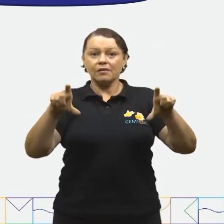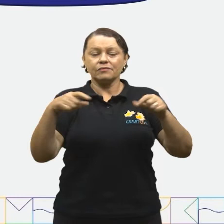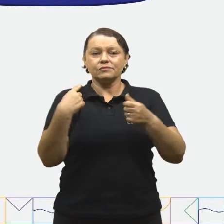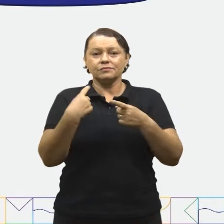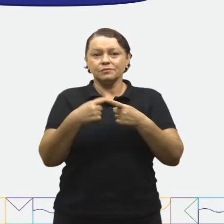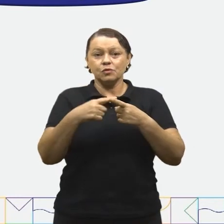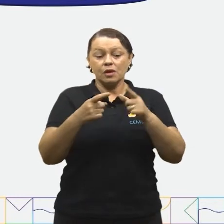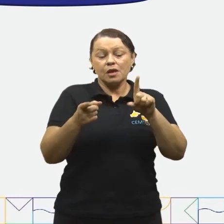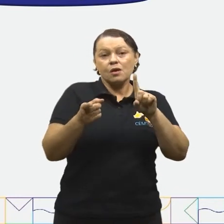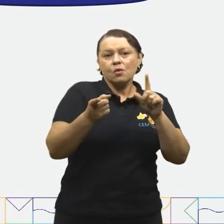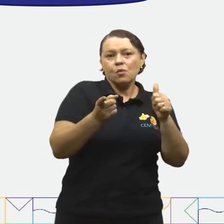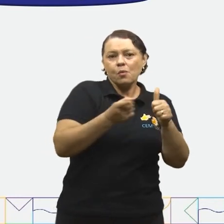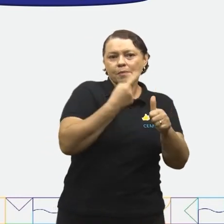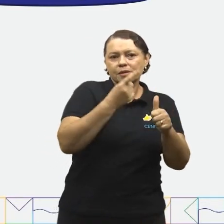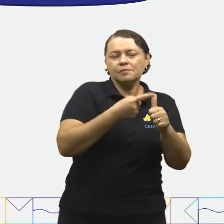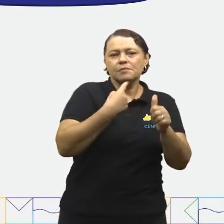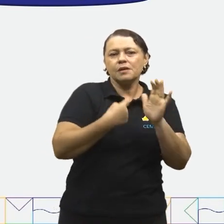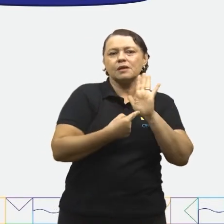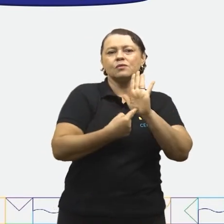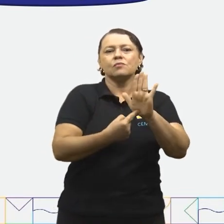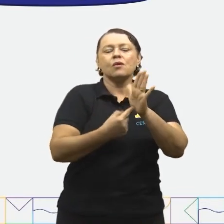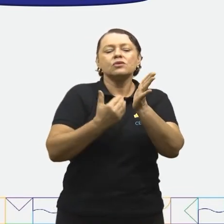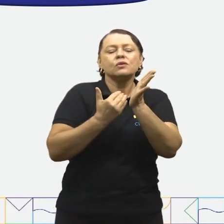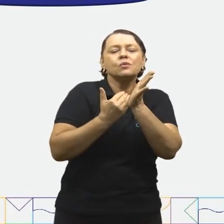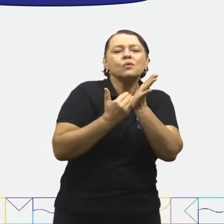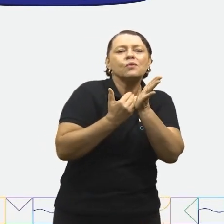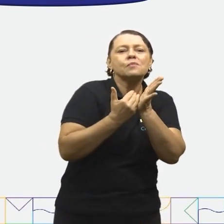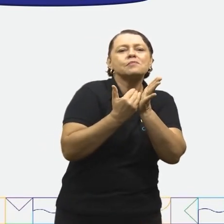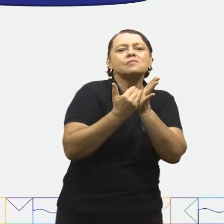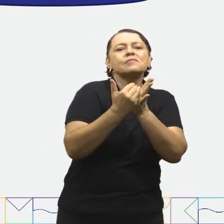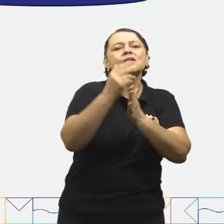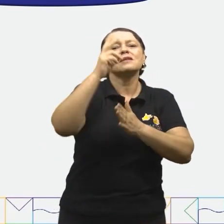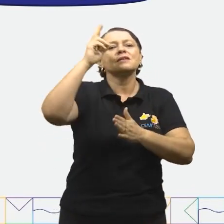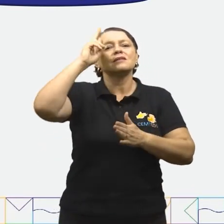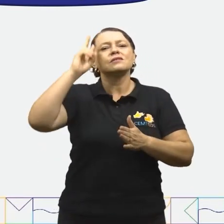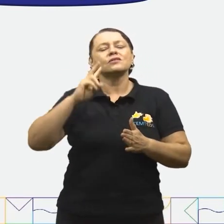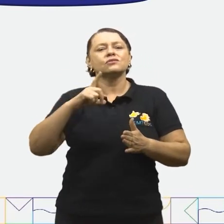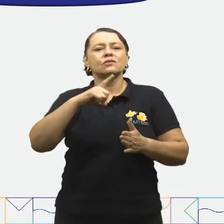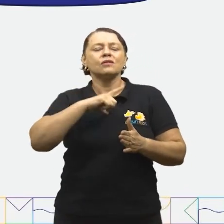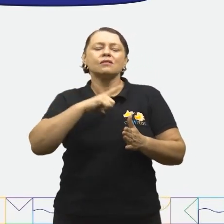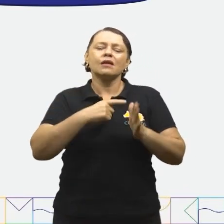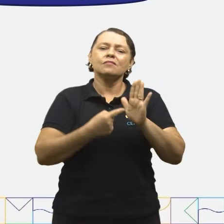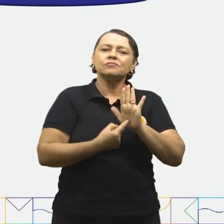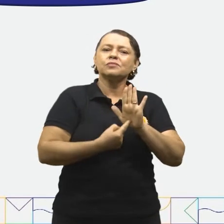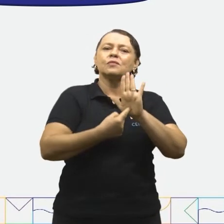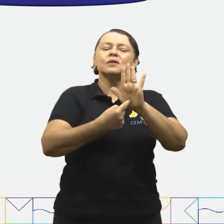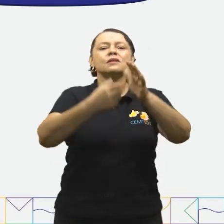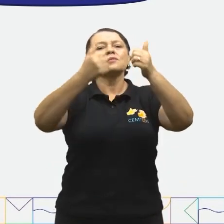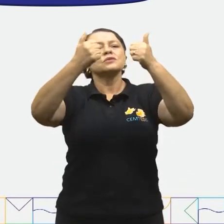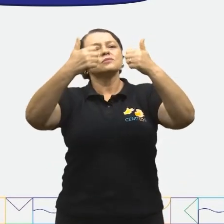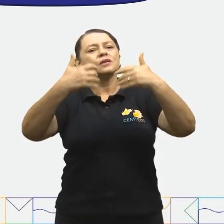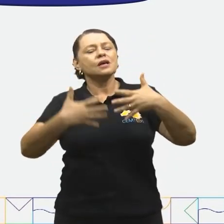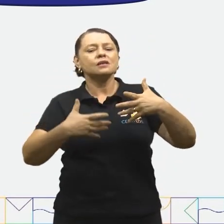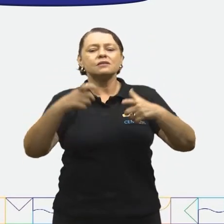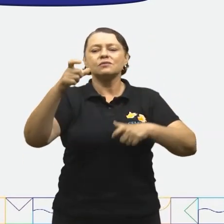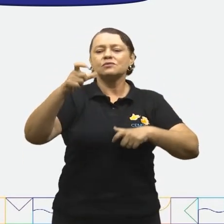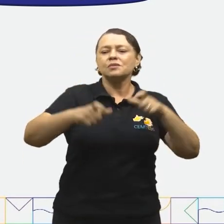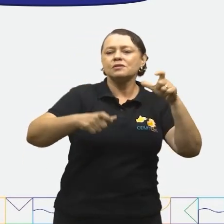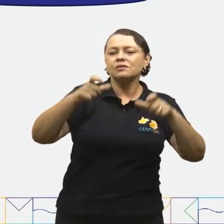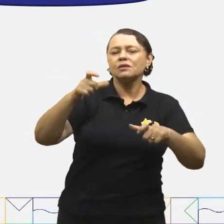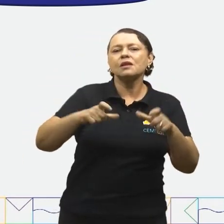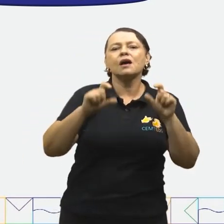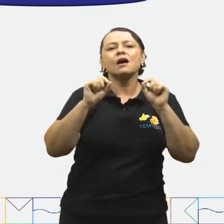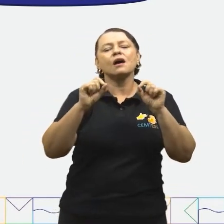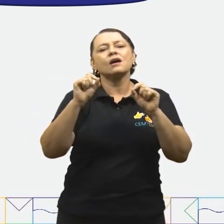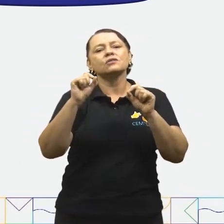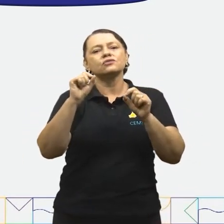início da história. Então, geralmente, ele traz uma apresentação, uma explicação geral do que veremos na